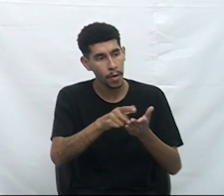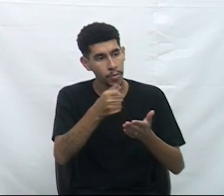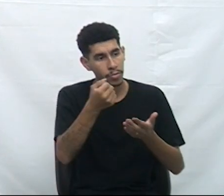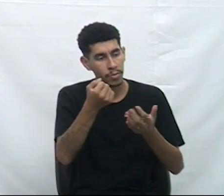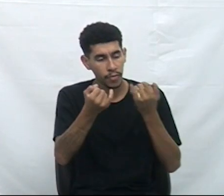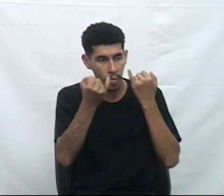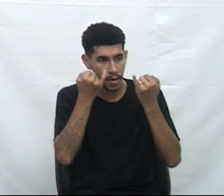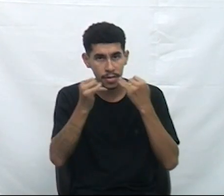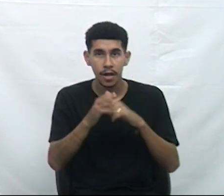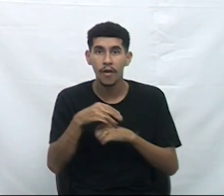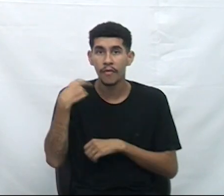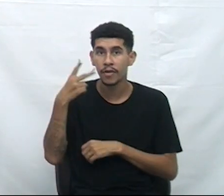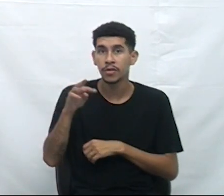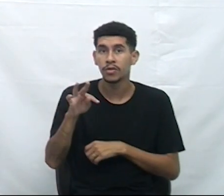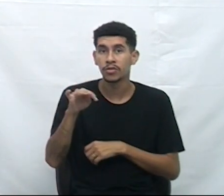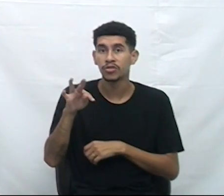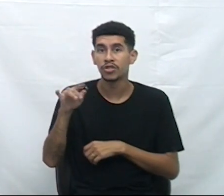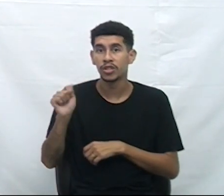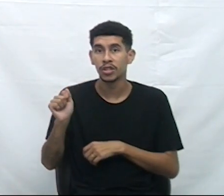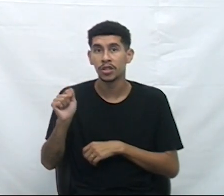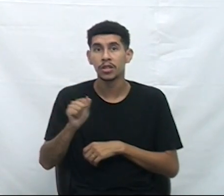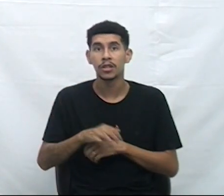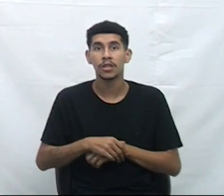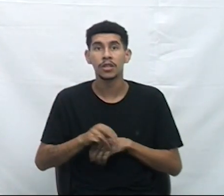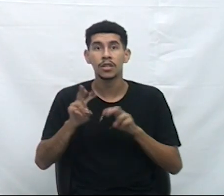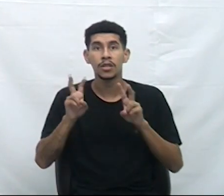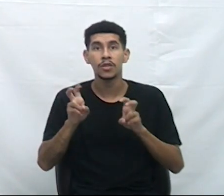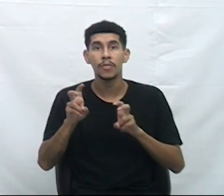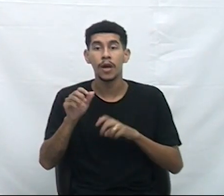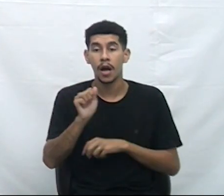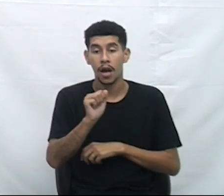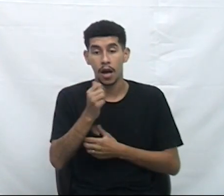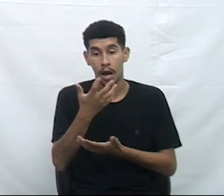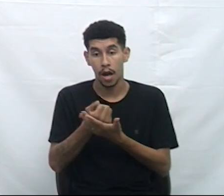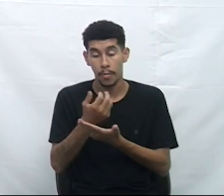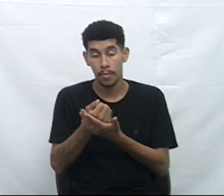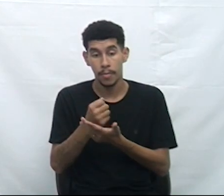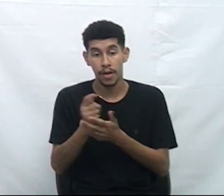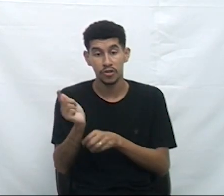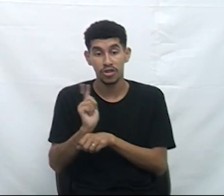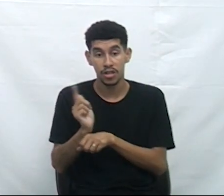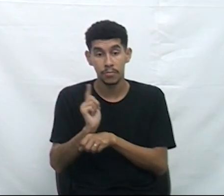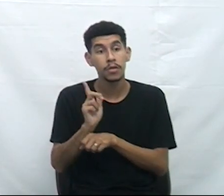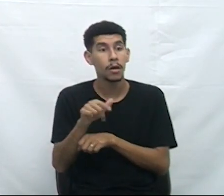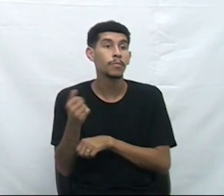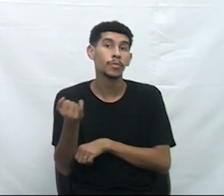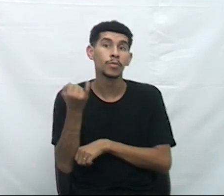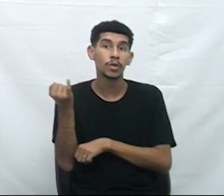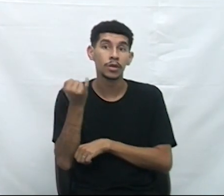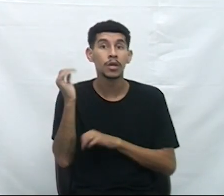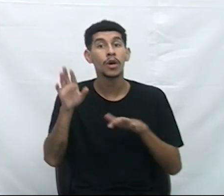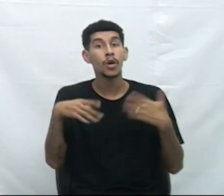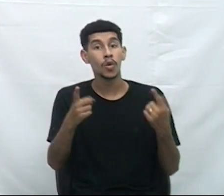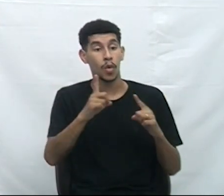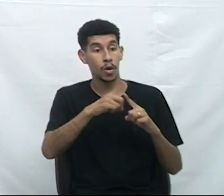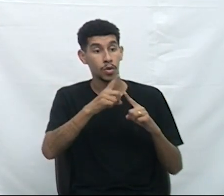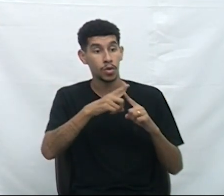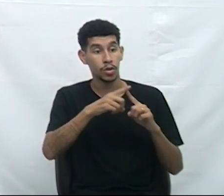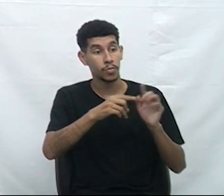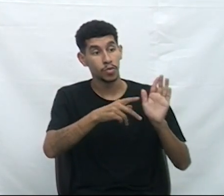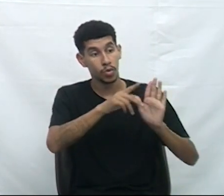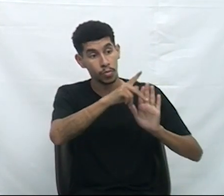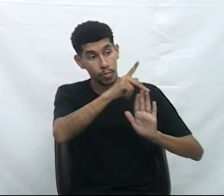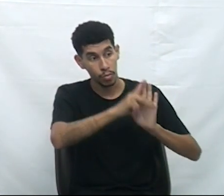Governador Tita, também eu peço aqui, se possui a PP de gerenciamento, que eu creio que seja muito importante, qual o tipo e o protocolo